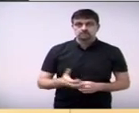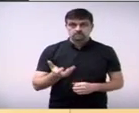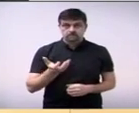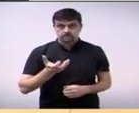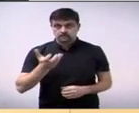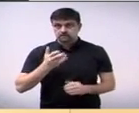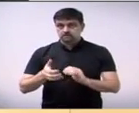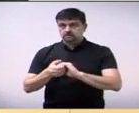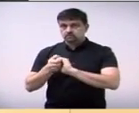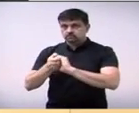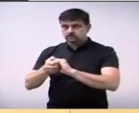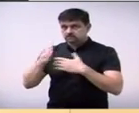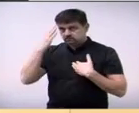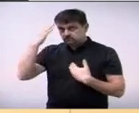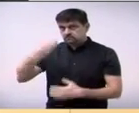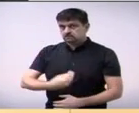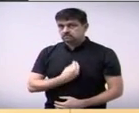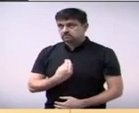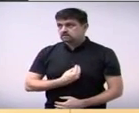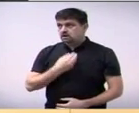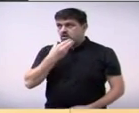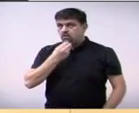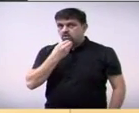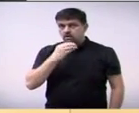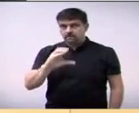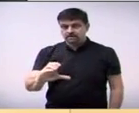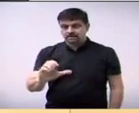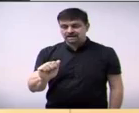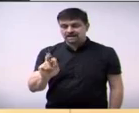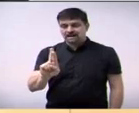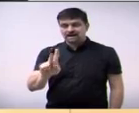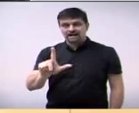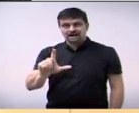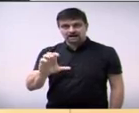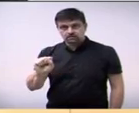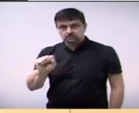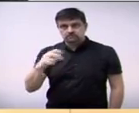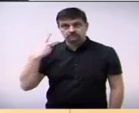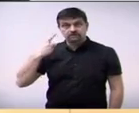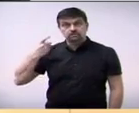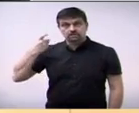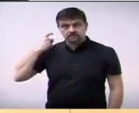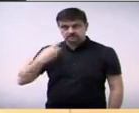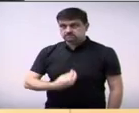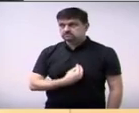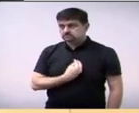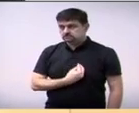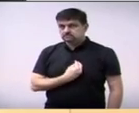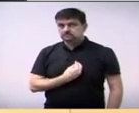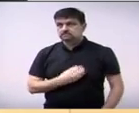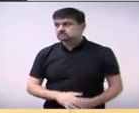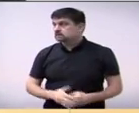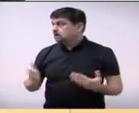Queria cumprimentar, agradecer a presença do Carlinhos Ferrari, ex-vereador dessa casa. Com a palavra, o vereador Custódio Campos.